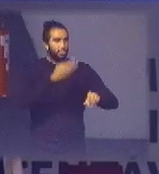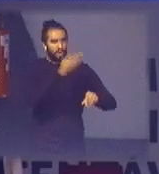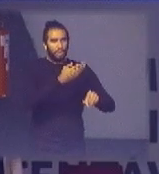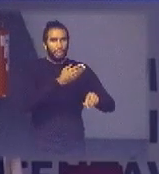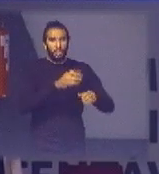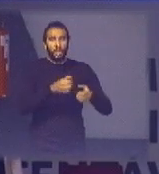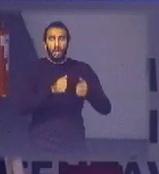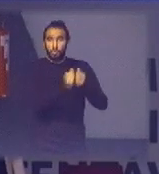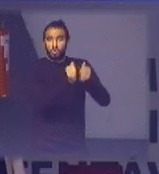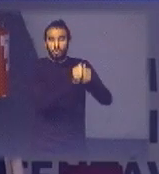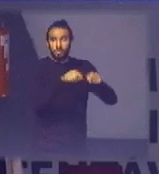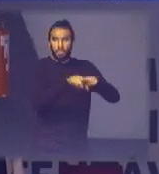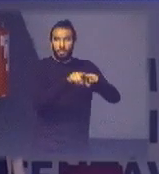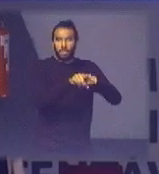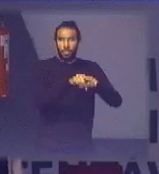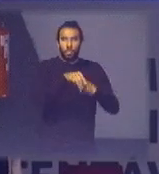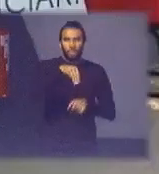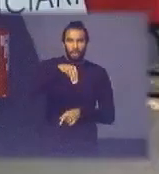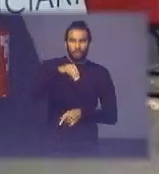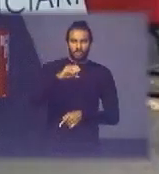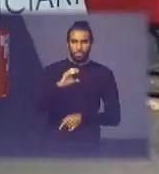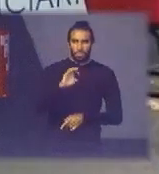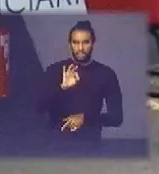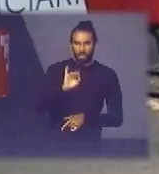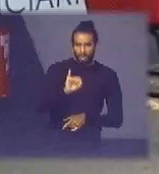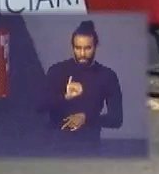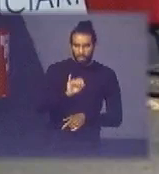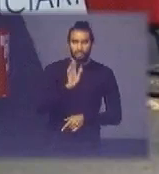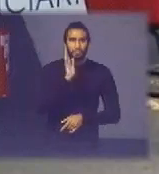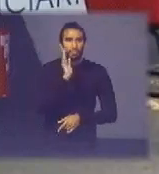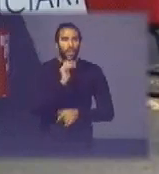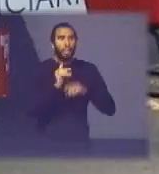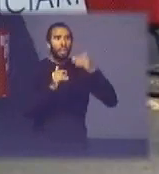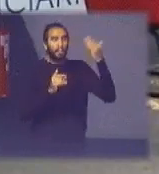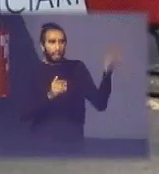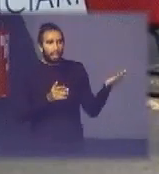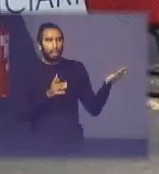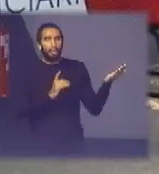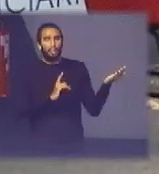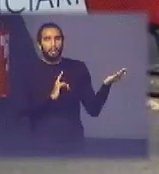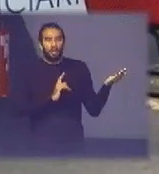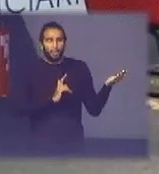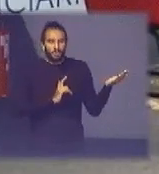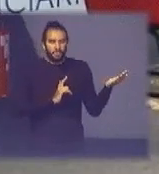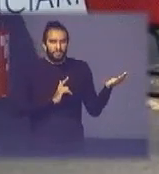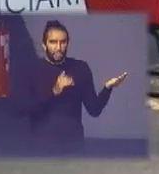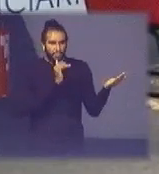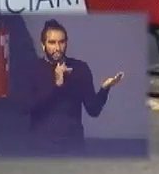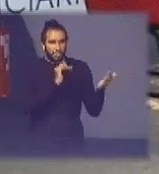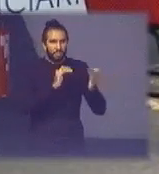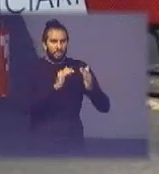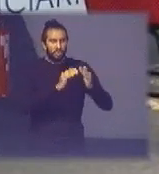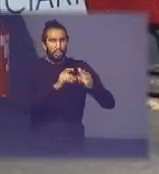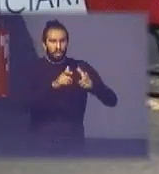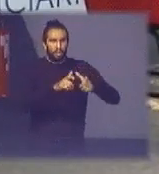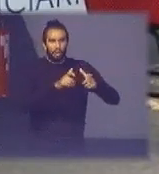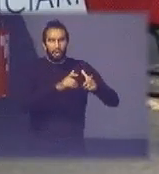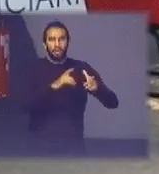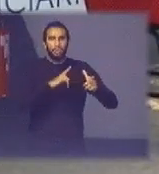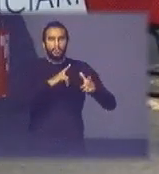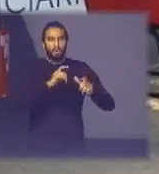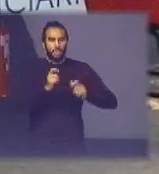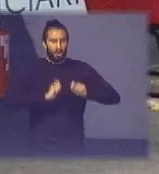ciência e tecnologia lá eu atuo com pesquisa especificamente em mineração urbana logística reversa e economia circular